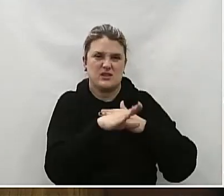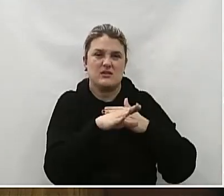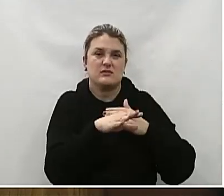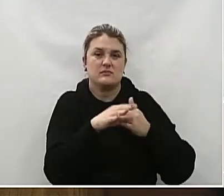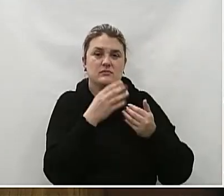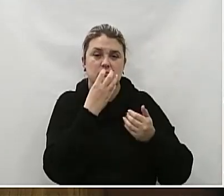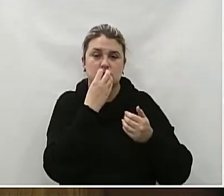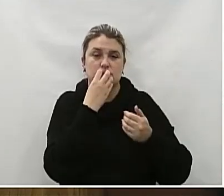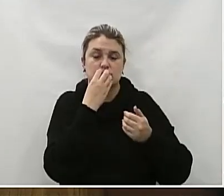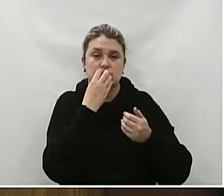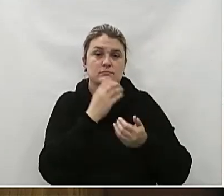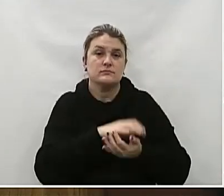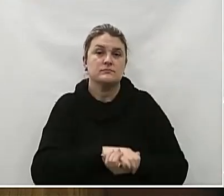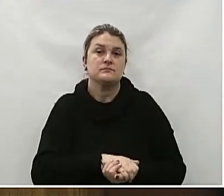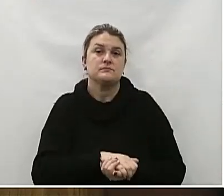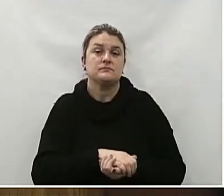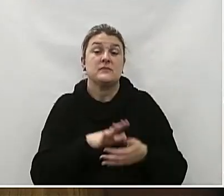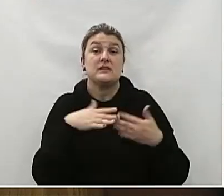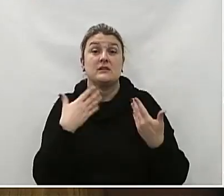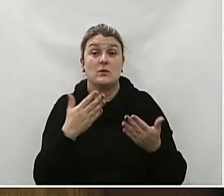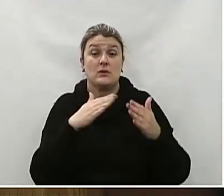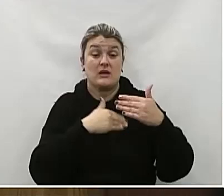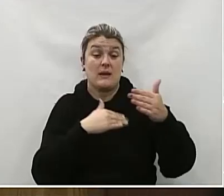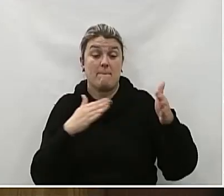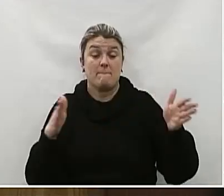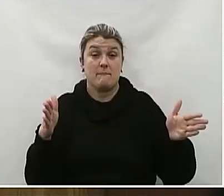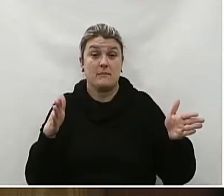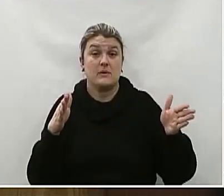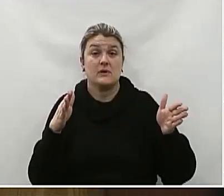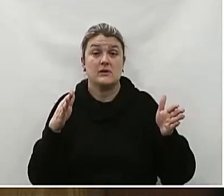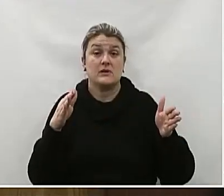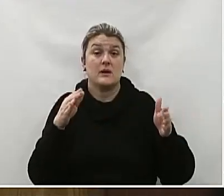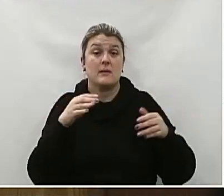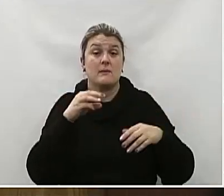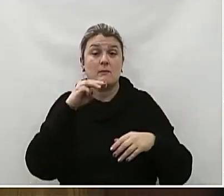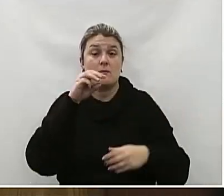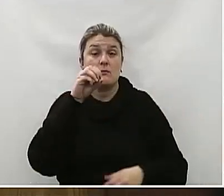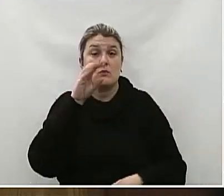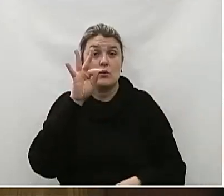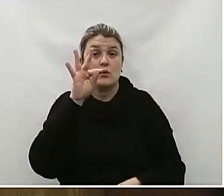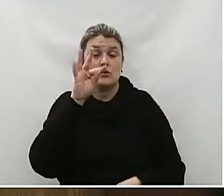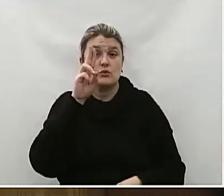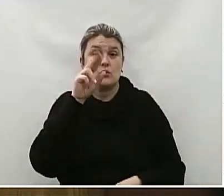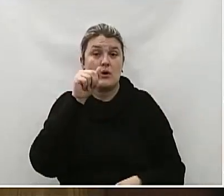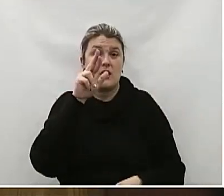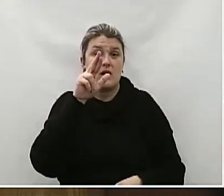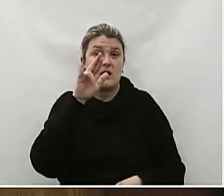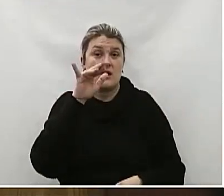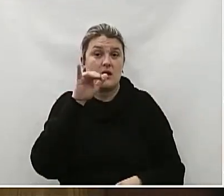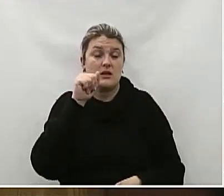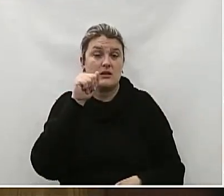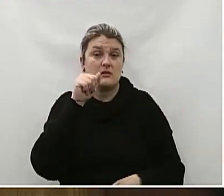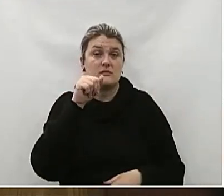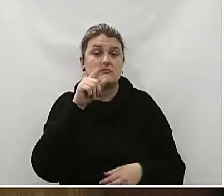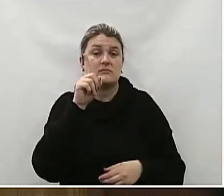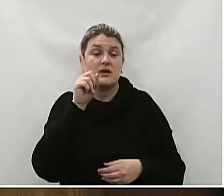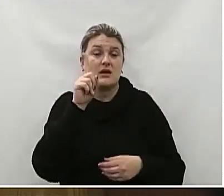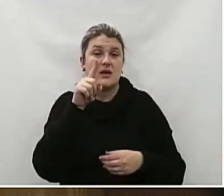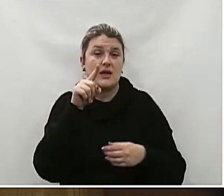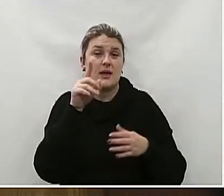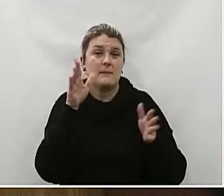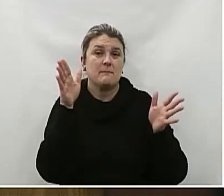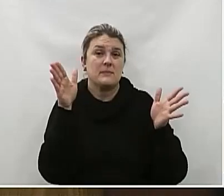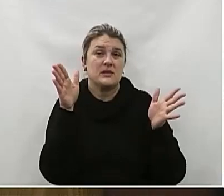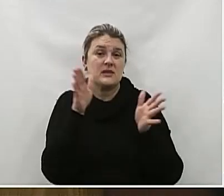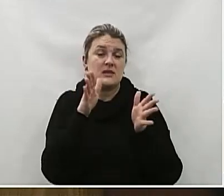privacidade As capelas Mortuárias Oferecem Um ambiente Mais tranquilo E confortável Para os familiares E amigos Se reunirem E se despedirem